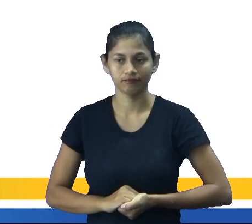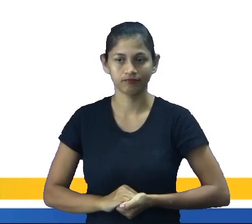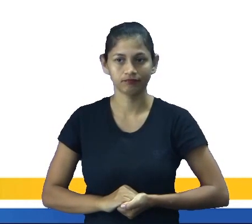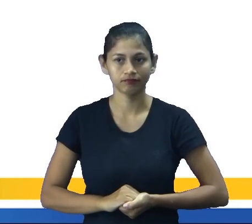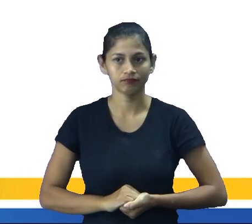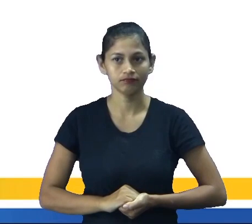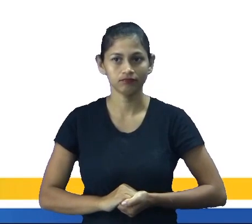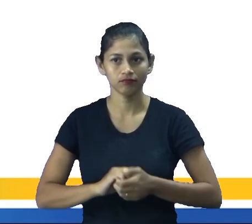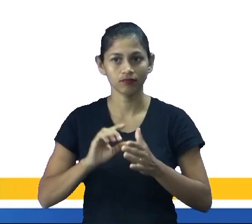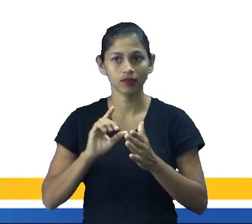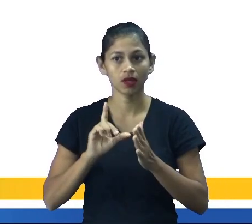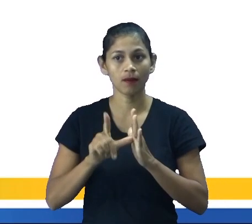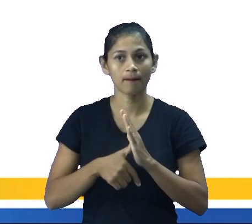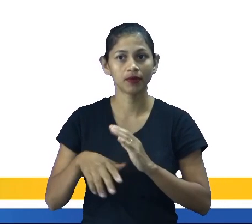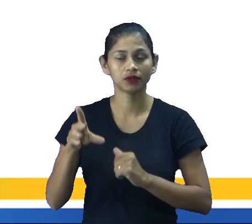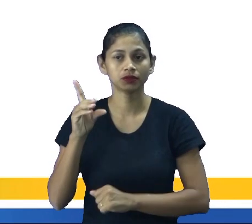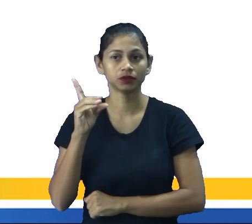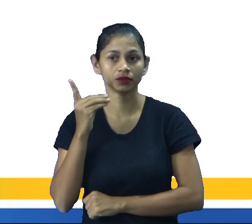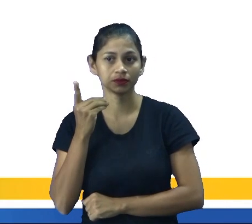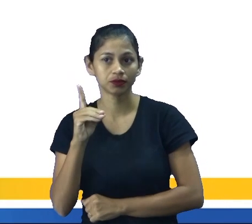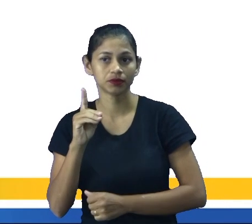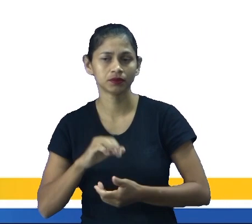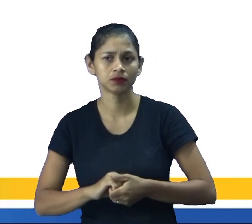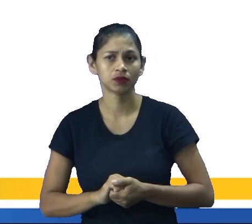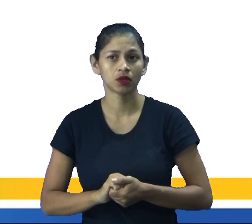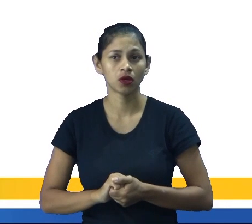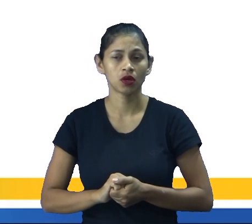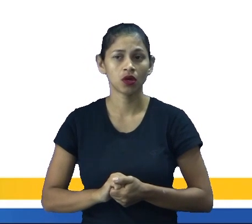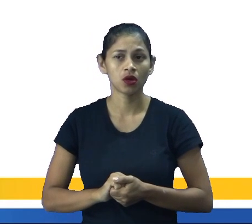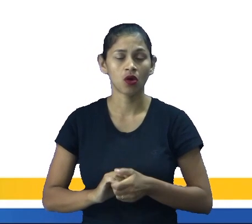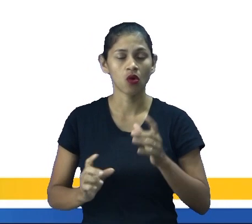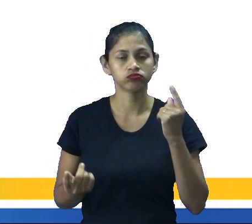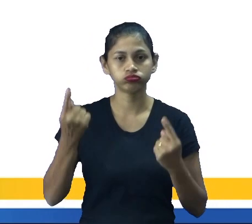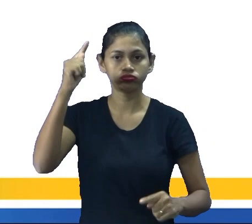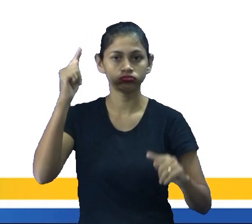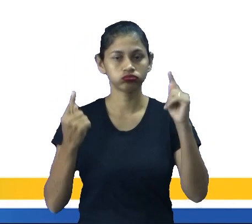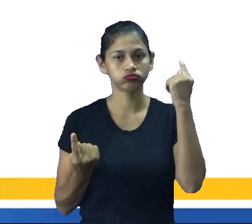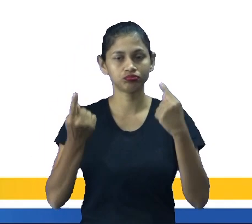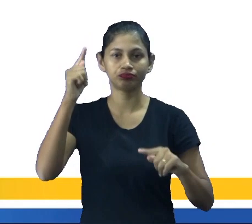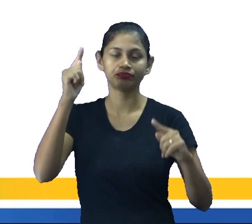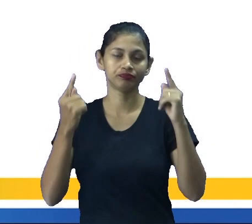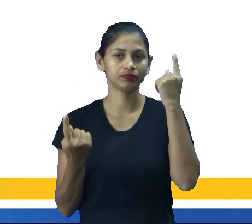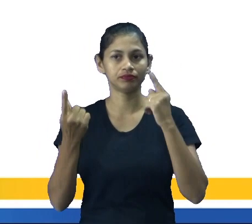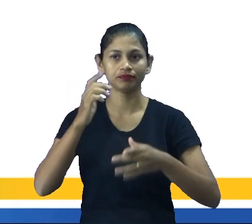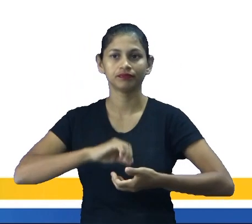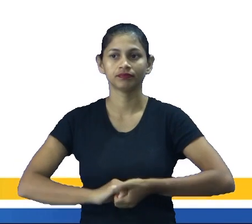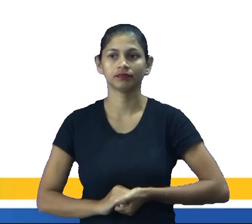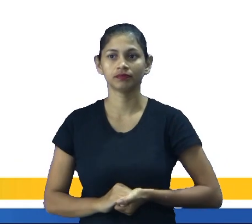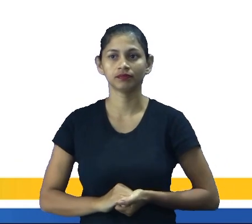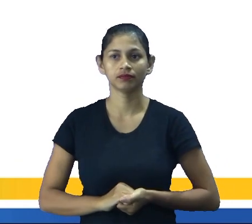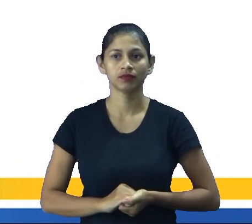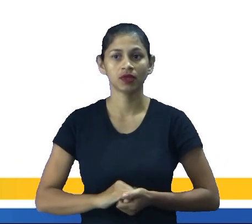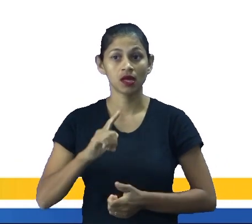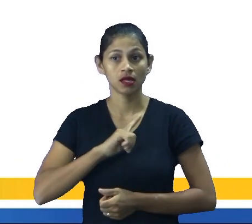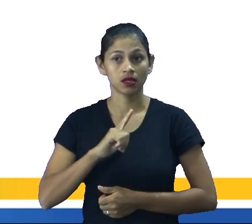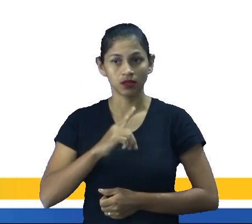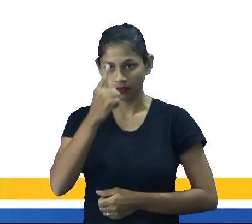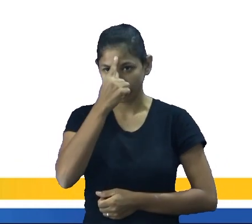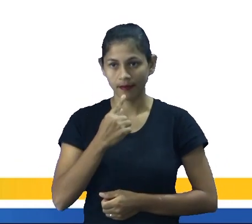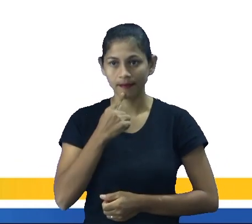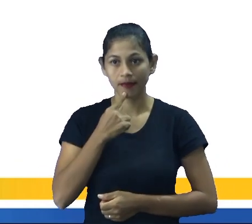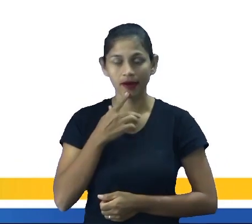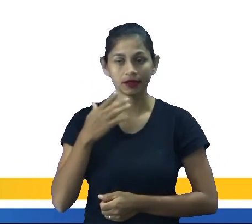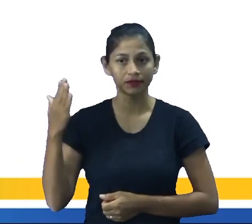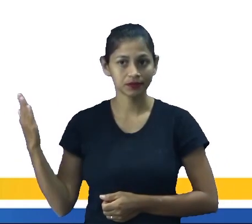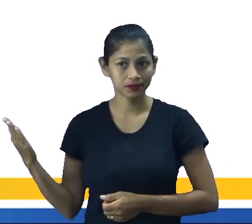A próxima data é o Carnaval, vocês veem aí uma imagem de um desfile de escolas de